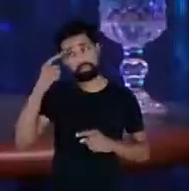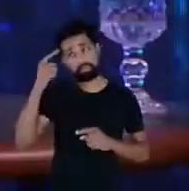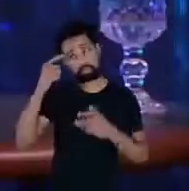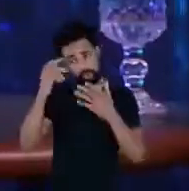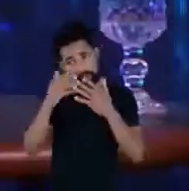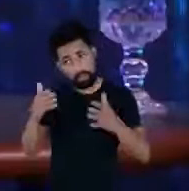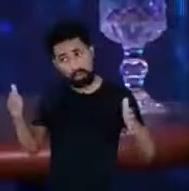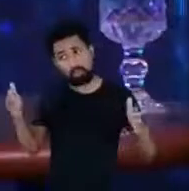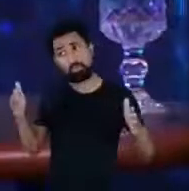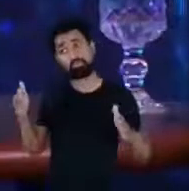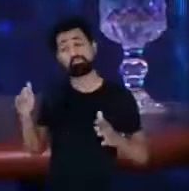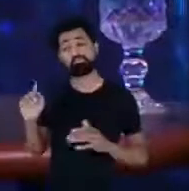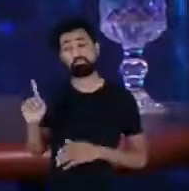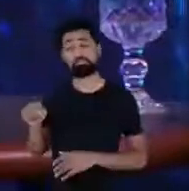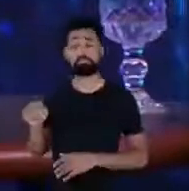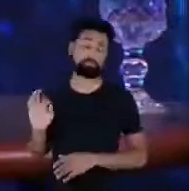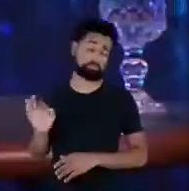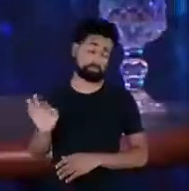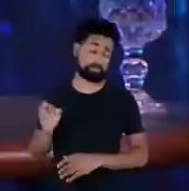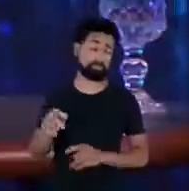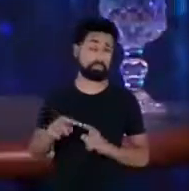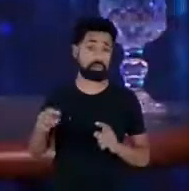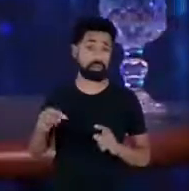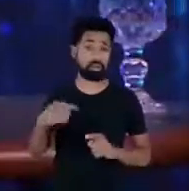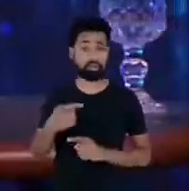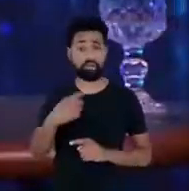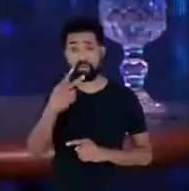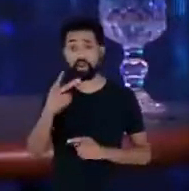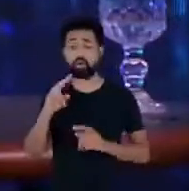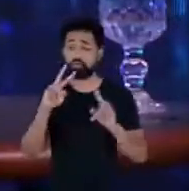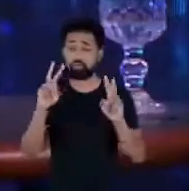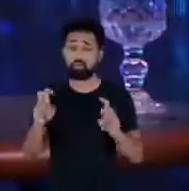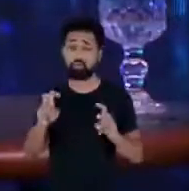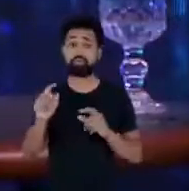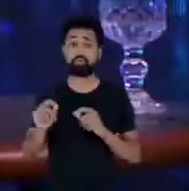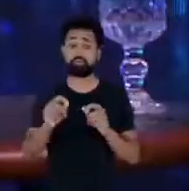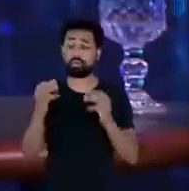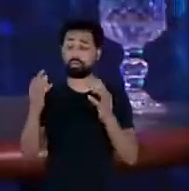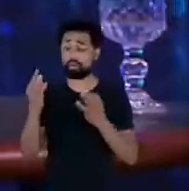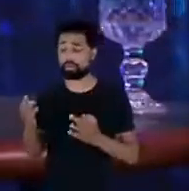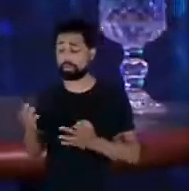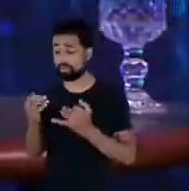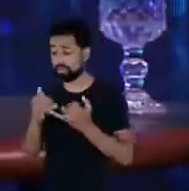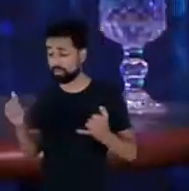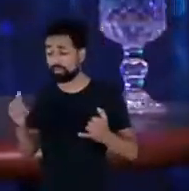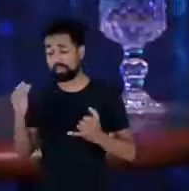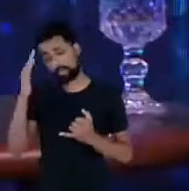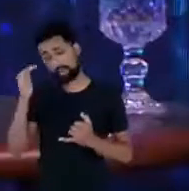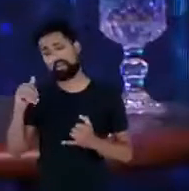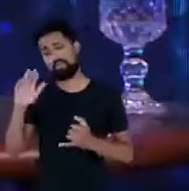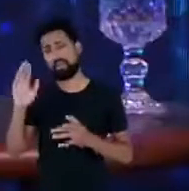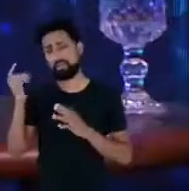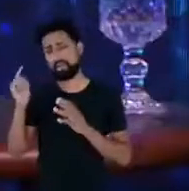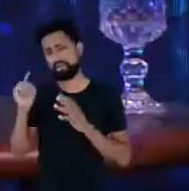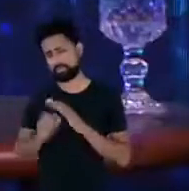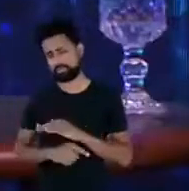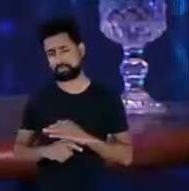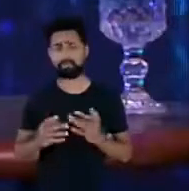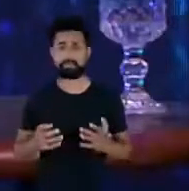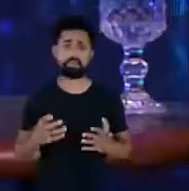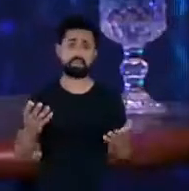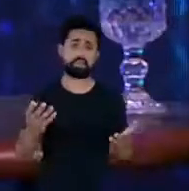ser mas quando a gente fala de eficiência energética no uso final a gente sabe que vai muito além disso e hoje há um